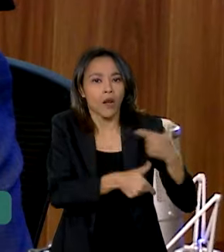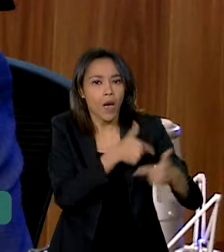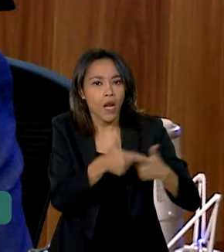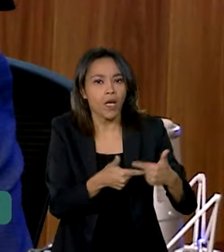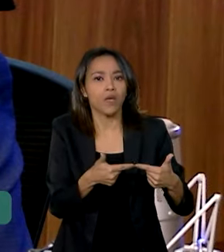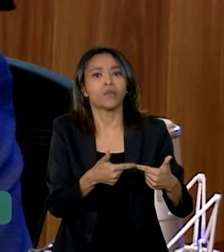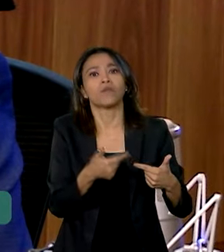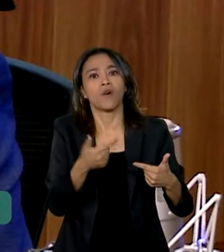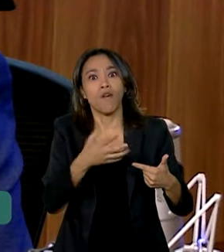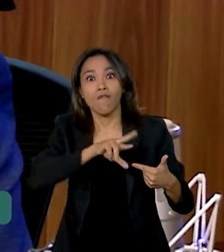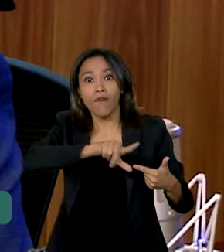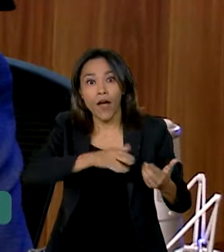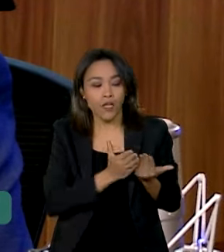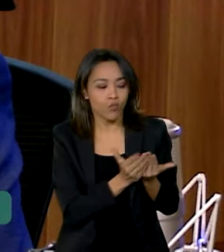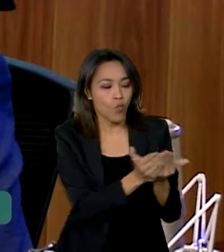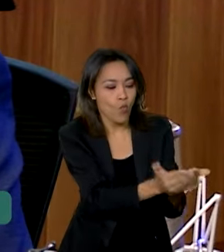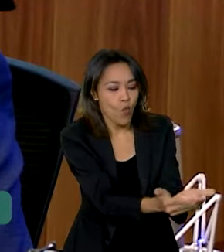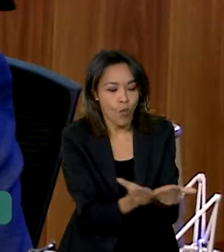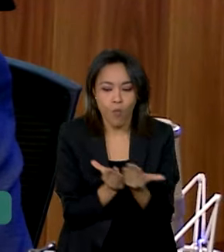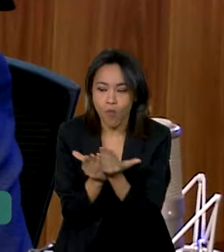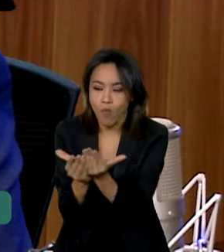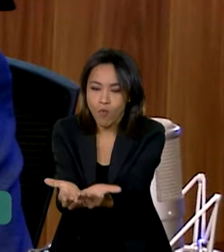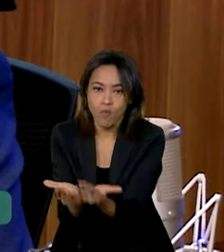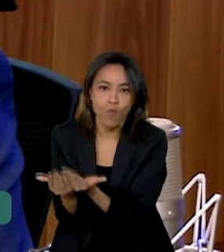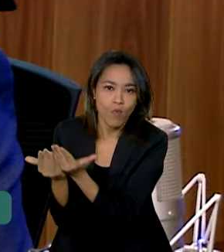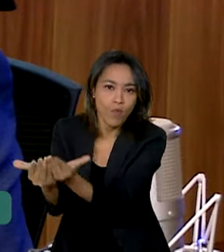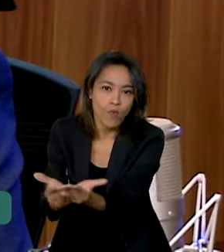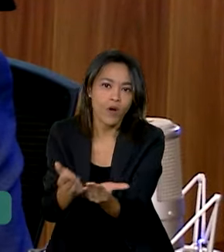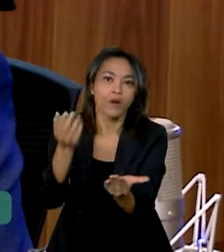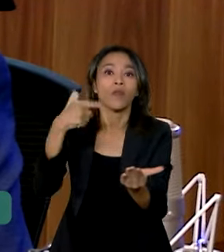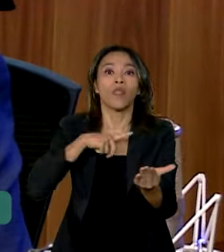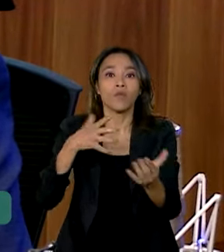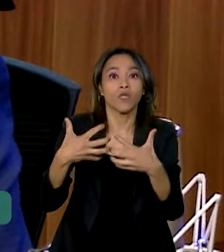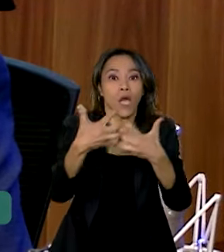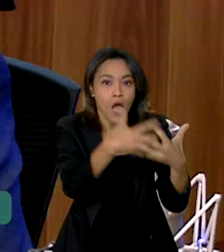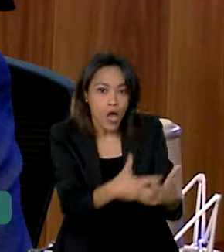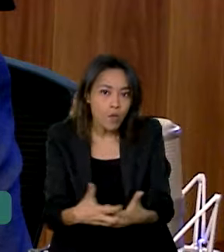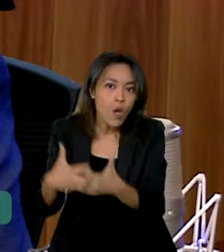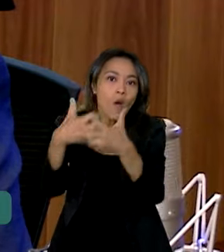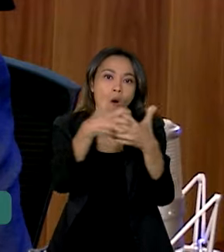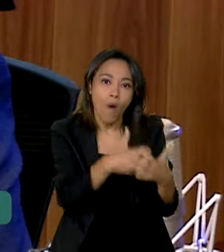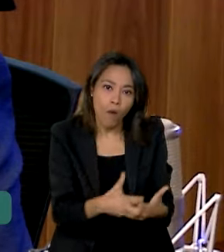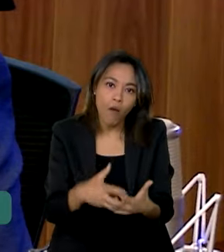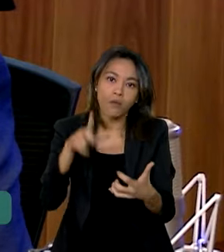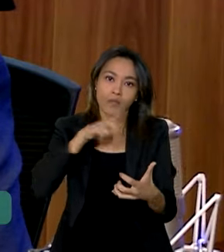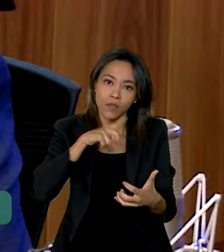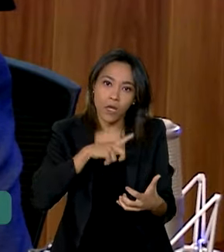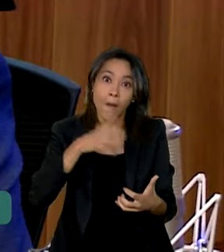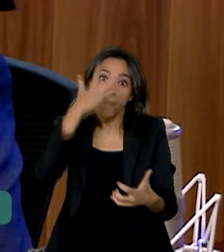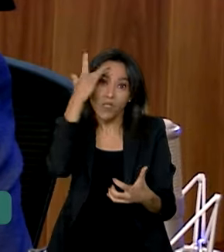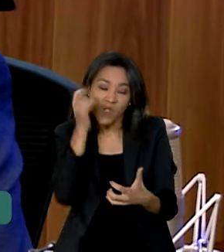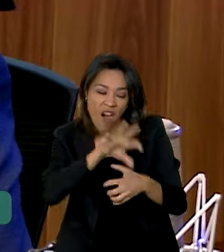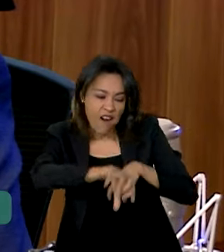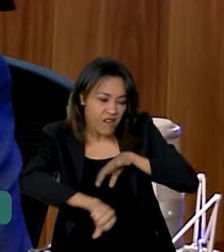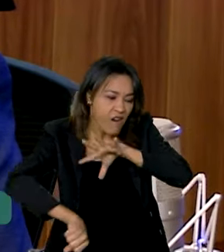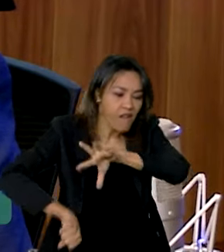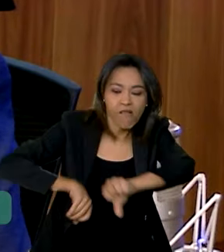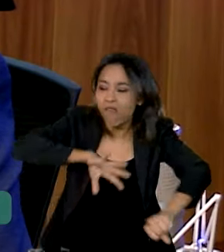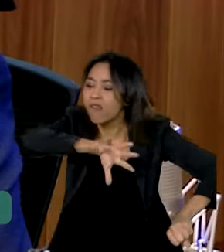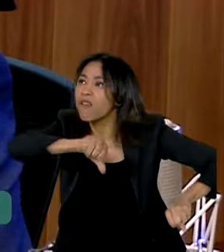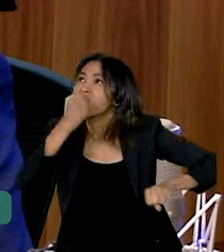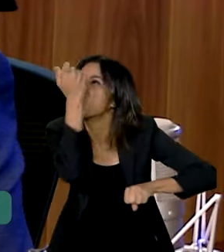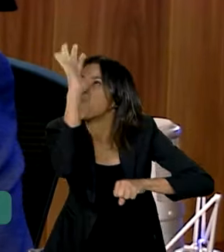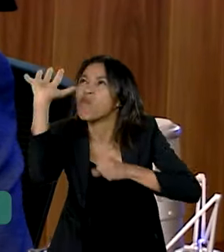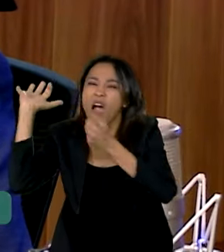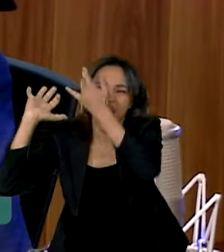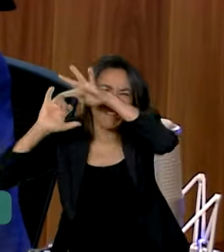Dezenas de botes salva-vida. Caminhões, pessoal caminhando no mato, em regiões de morro, salvando